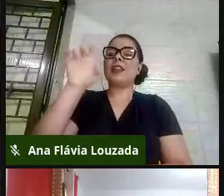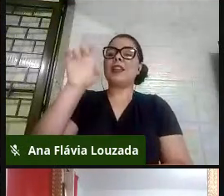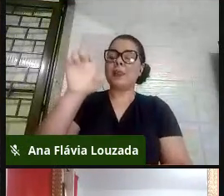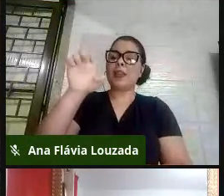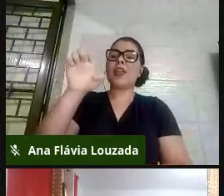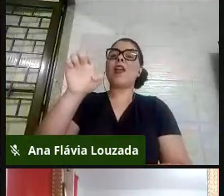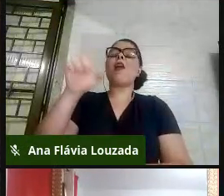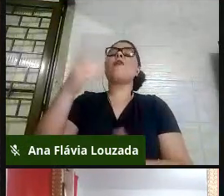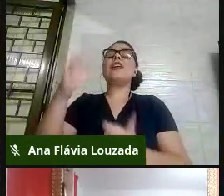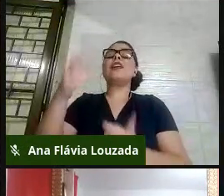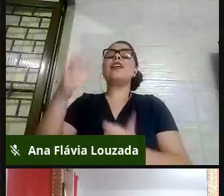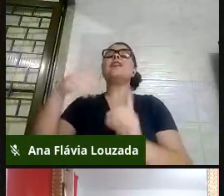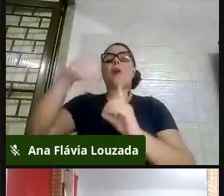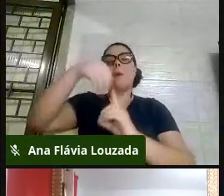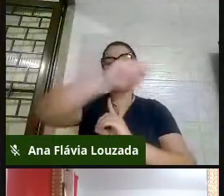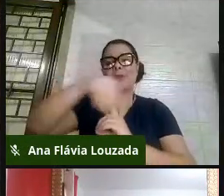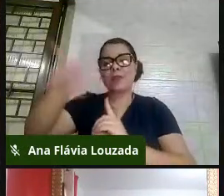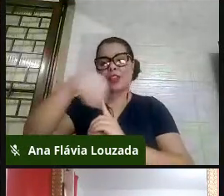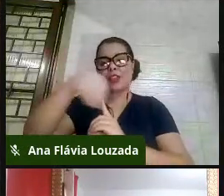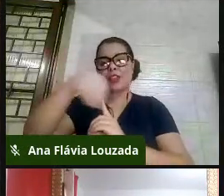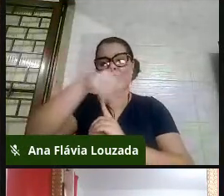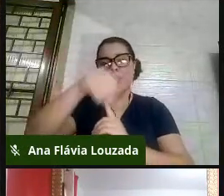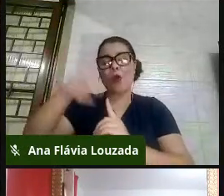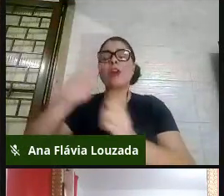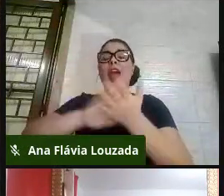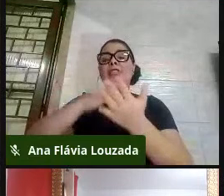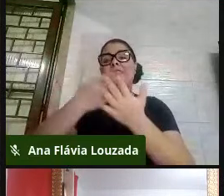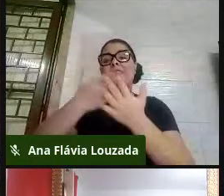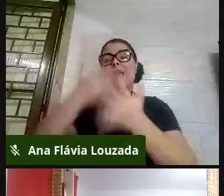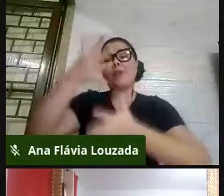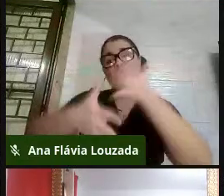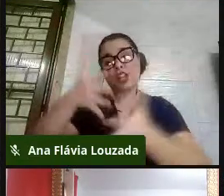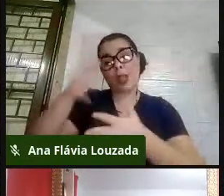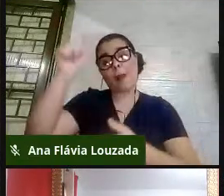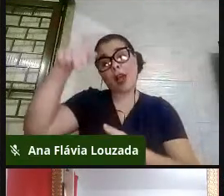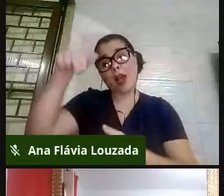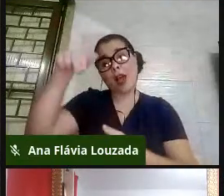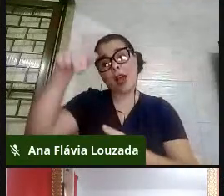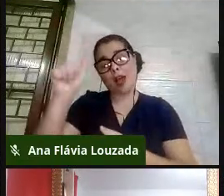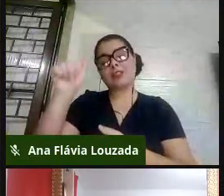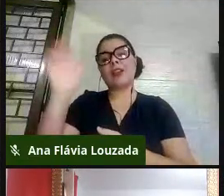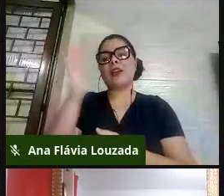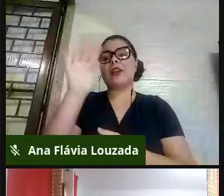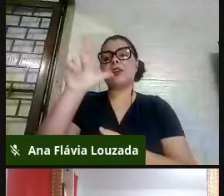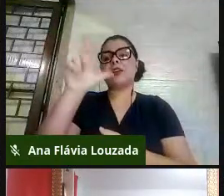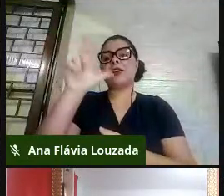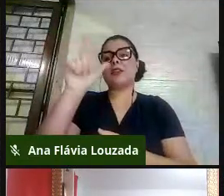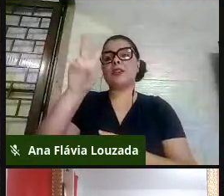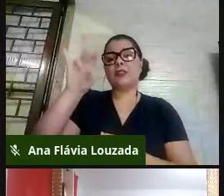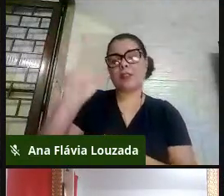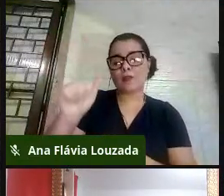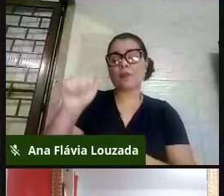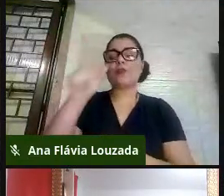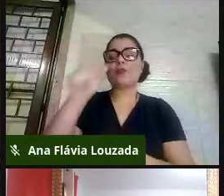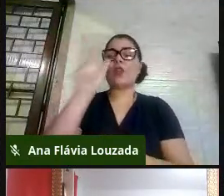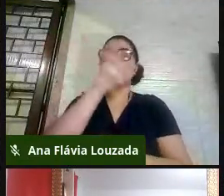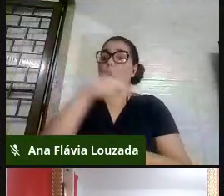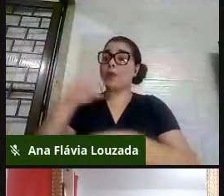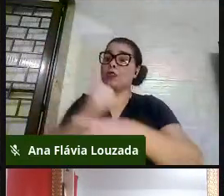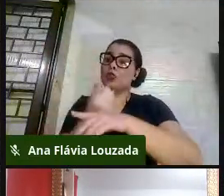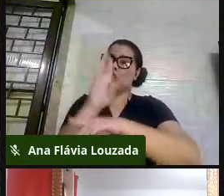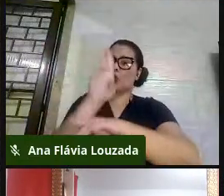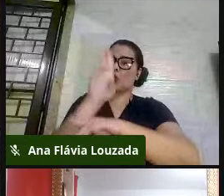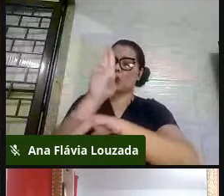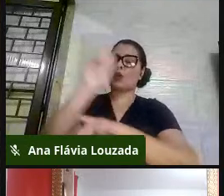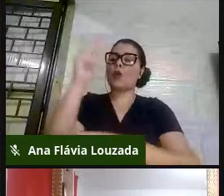A Ana Flávia vai ser nosso intérprete. O professor doutor Helder Molina começa. E depois nós vamos ter